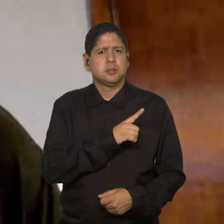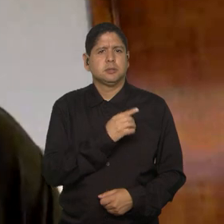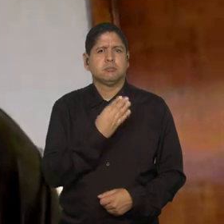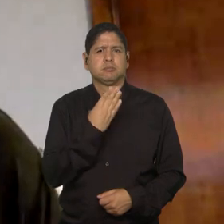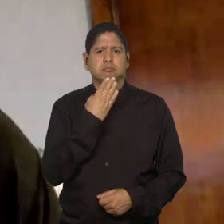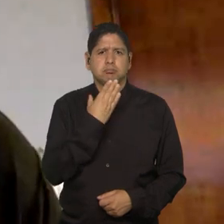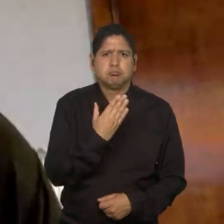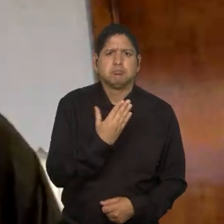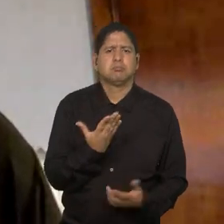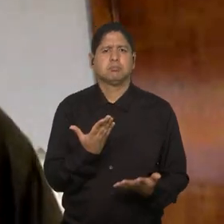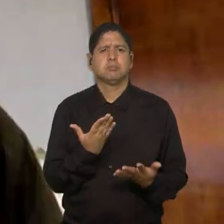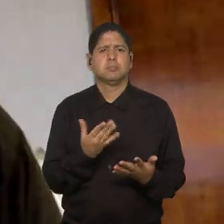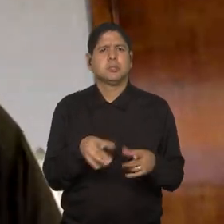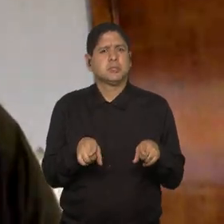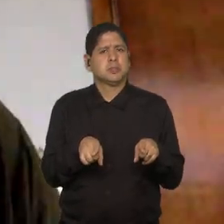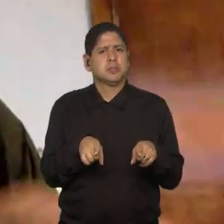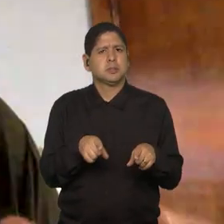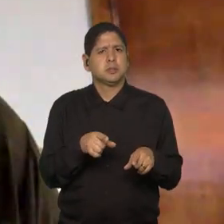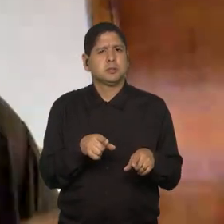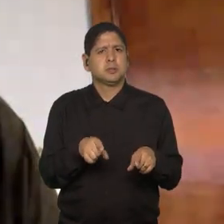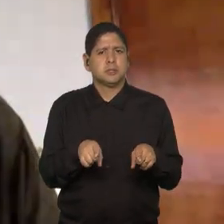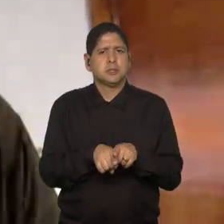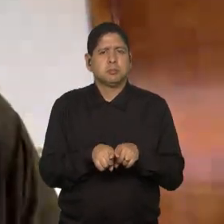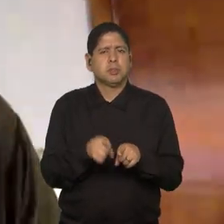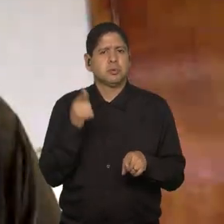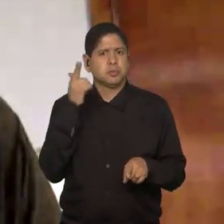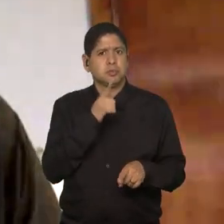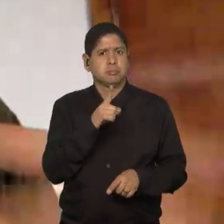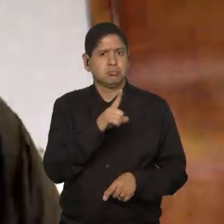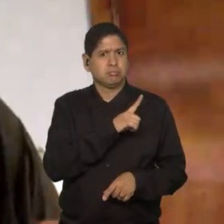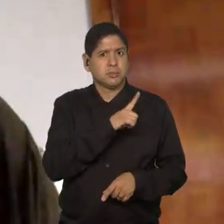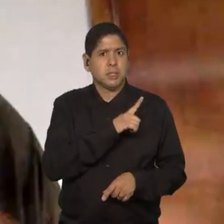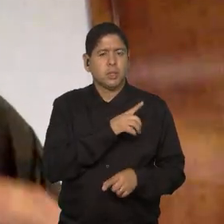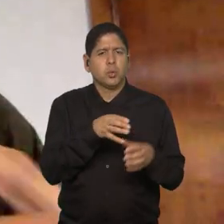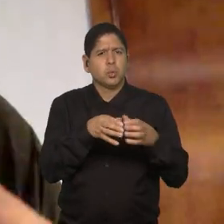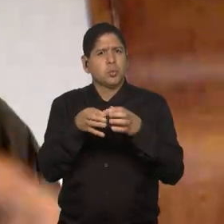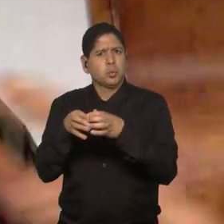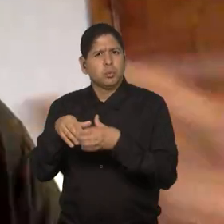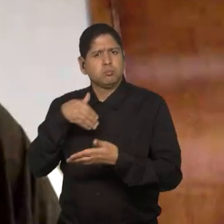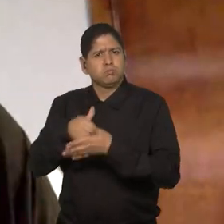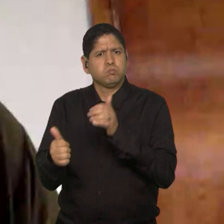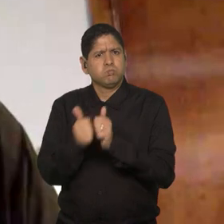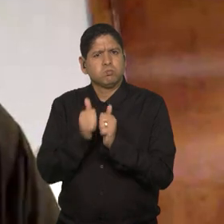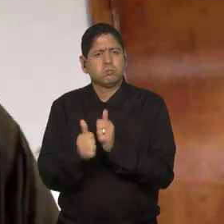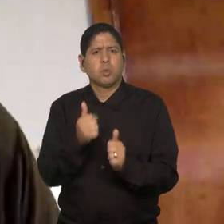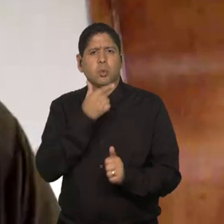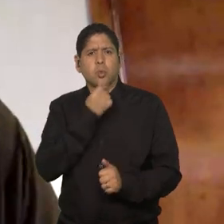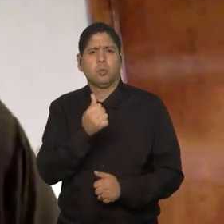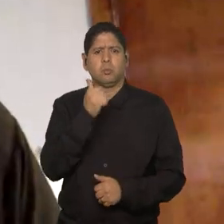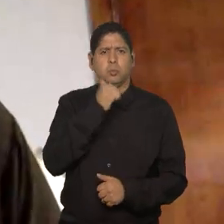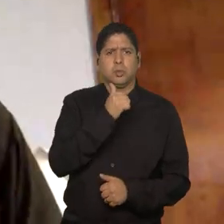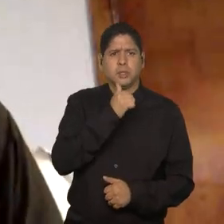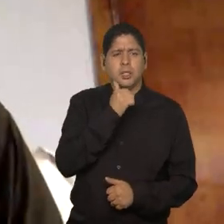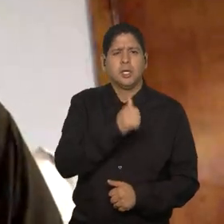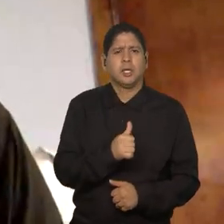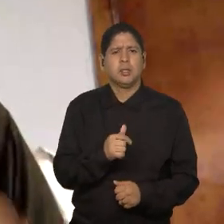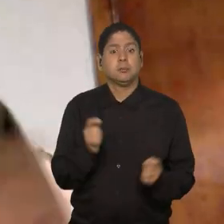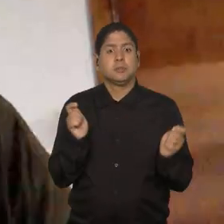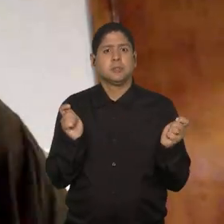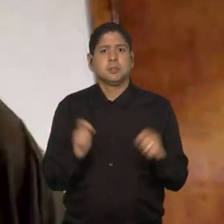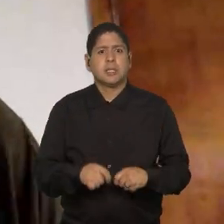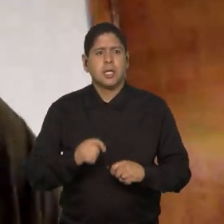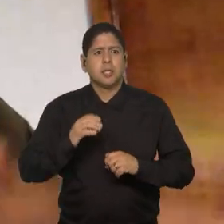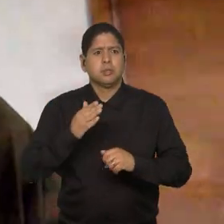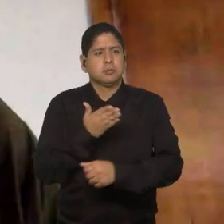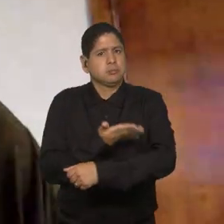conseguindo ter grupos de jogadores e jogadoras com condição de